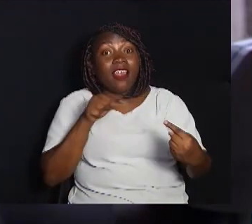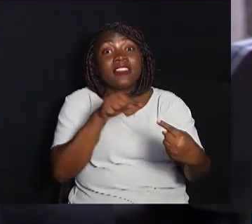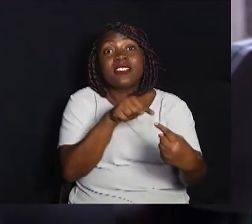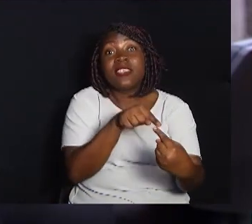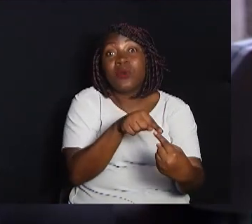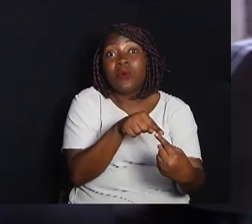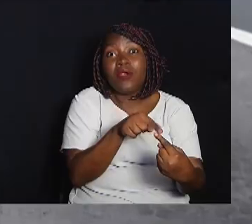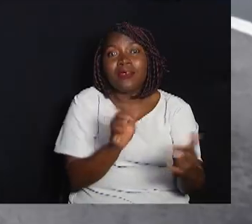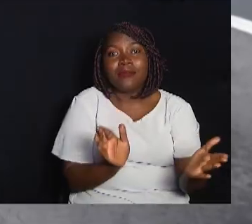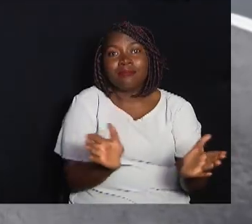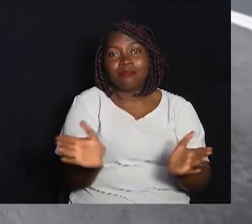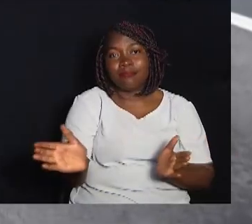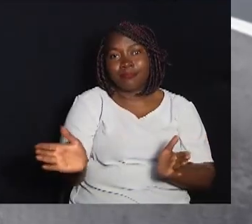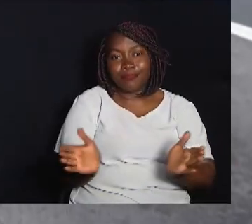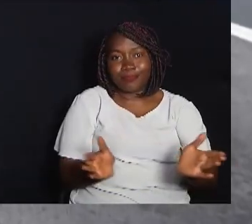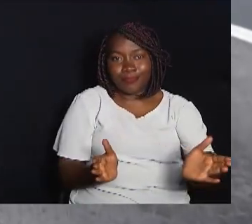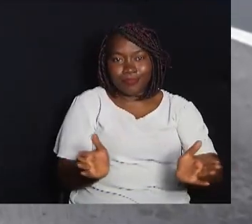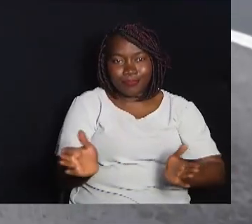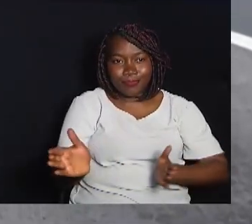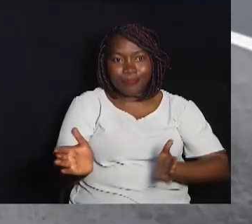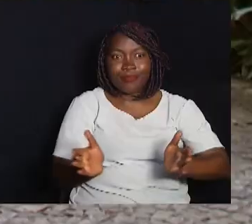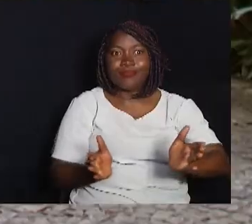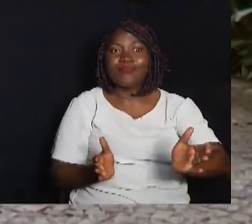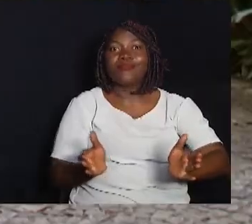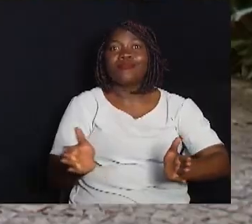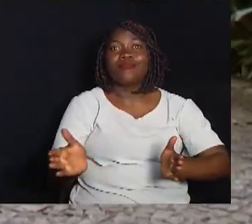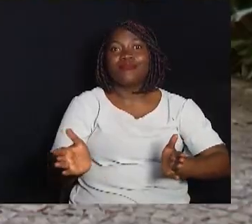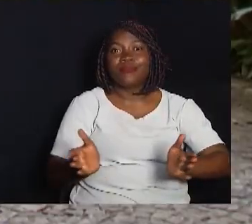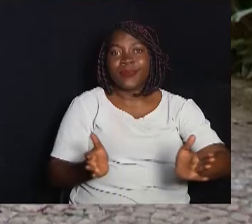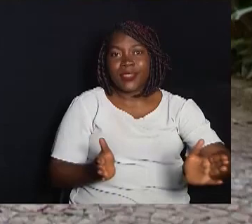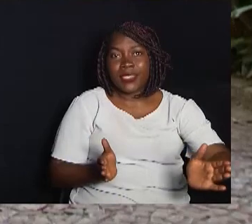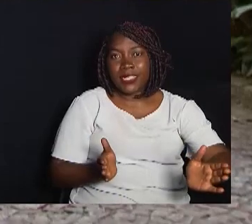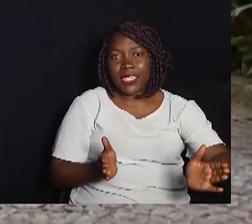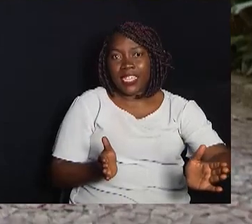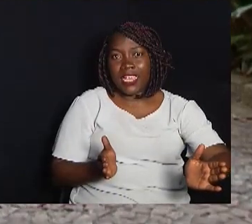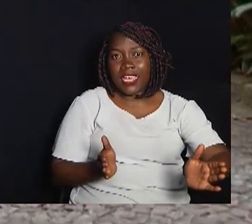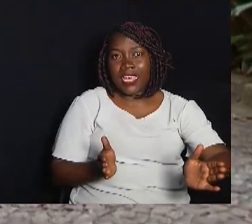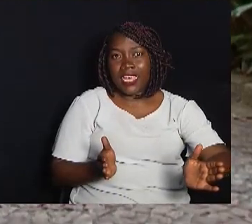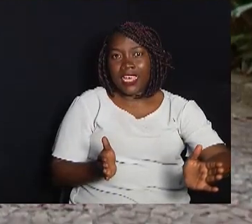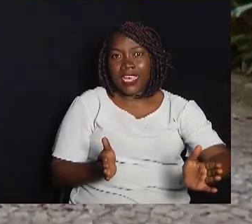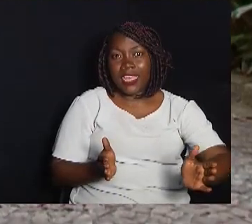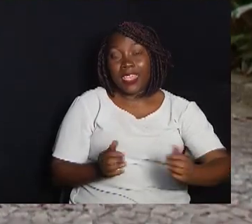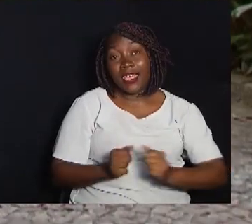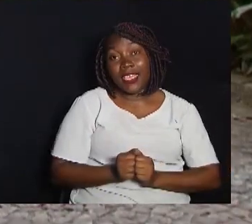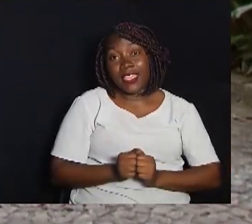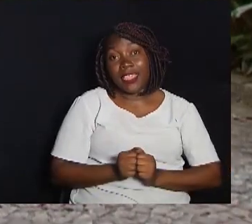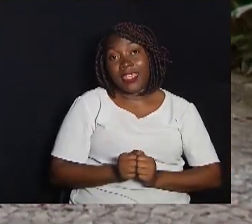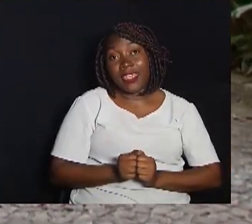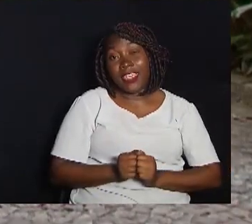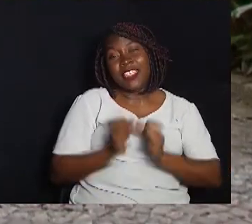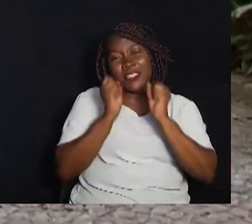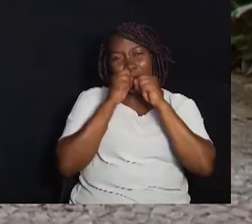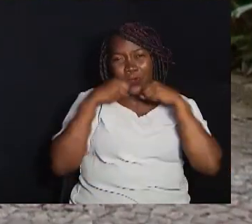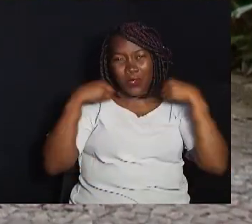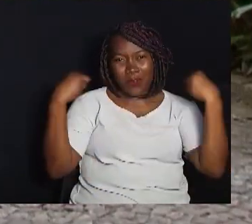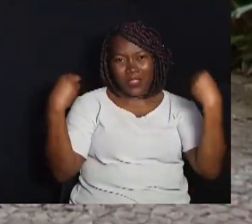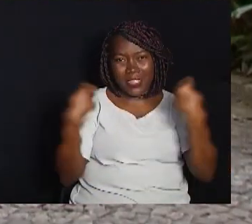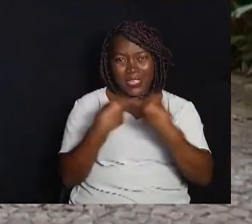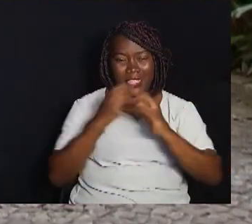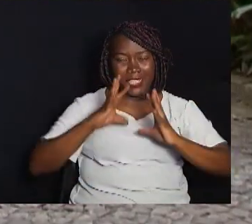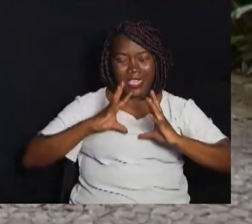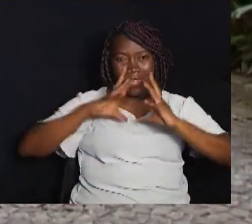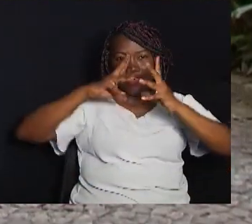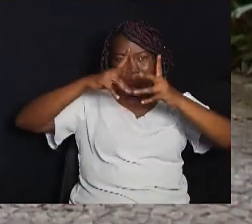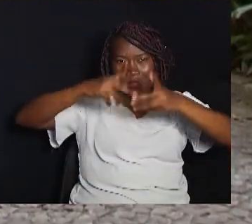acessibilidade que, segundo a Convenção Internacional dos Direitos da